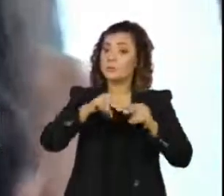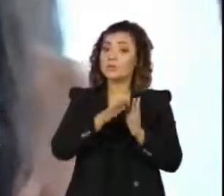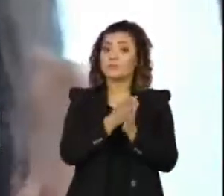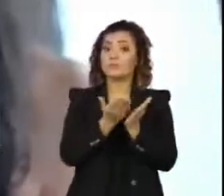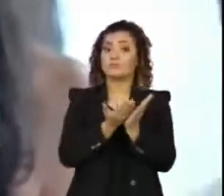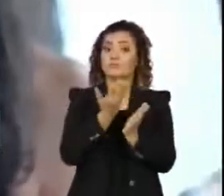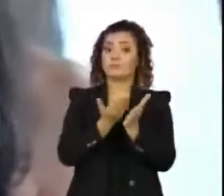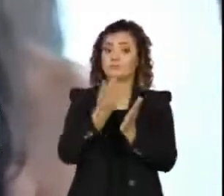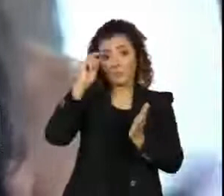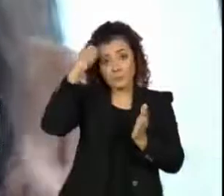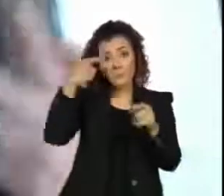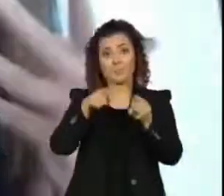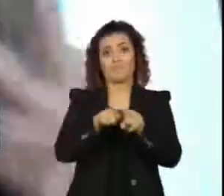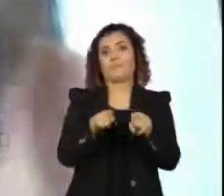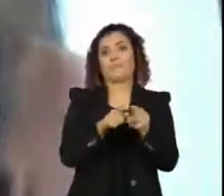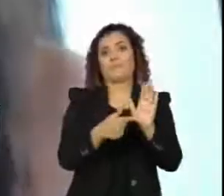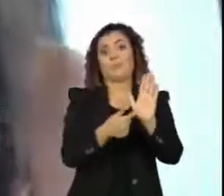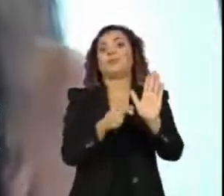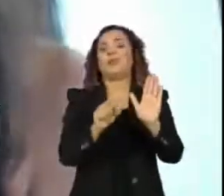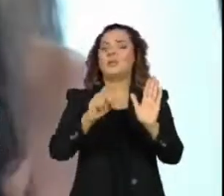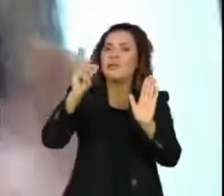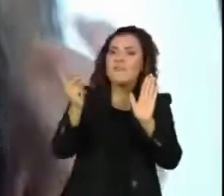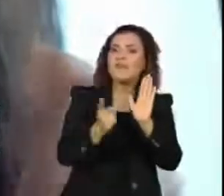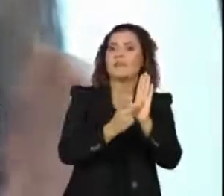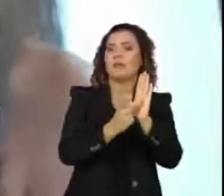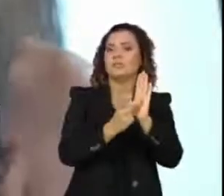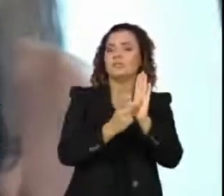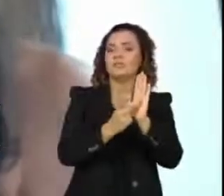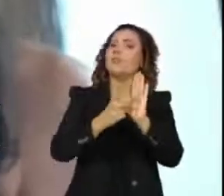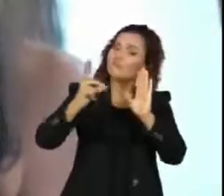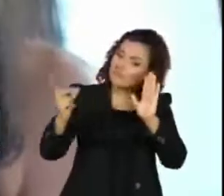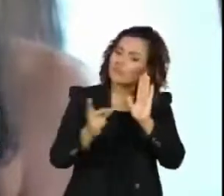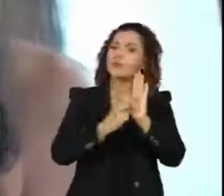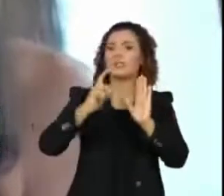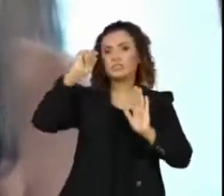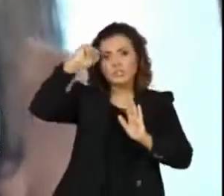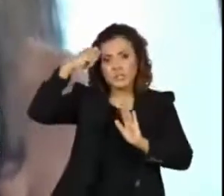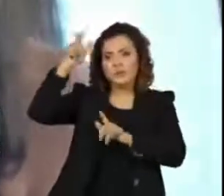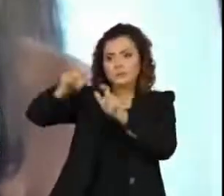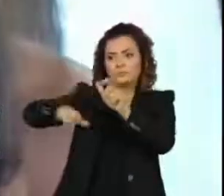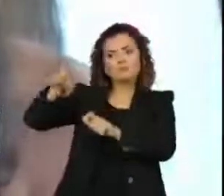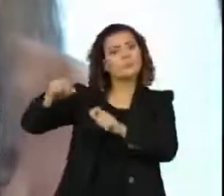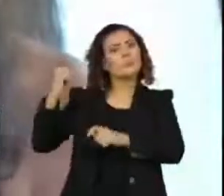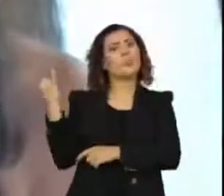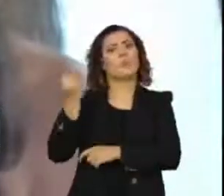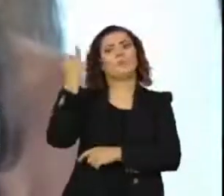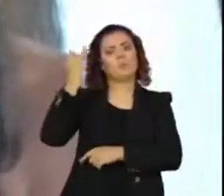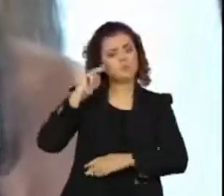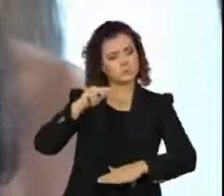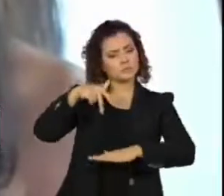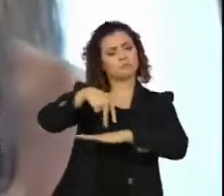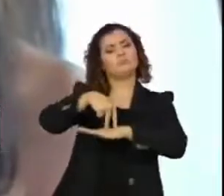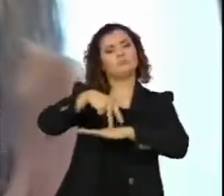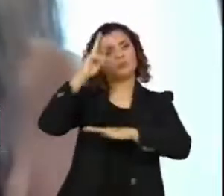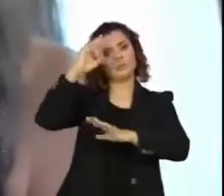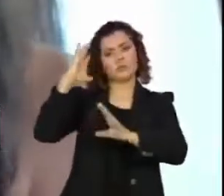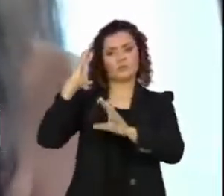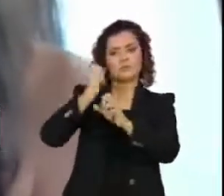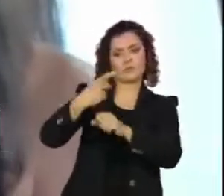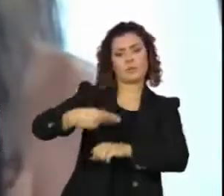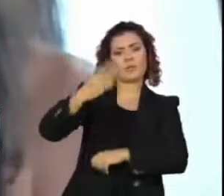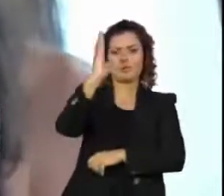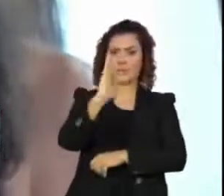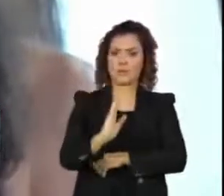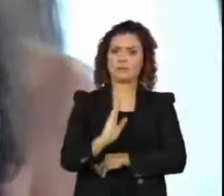enciclopédia negra também. Ou seja, cruzar documentos e chegar a personagens que, de fato, fizeram a nossa história.